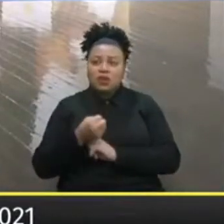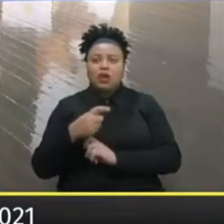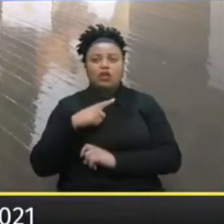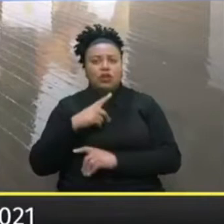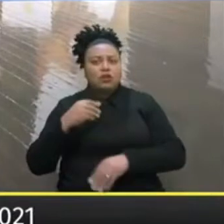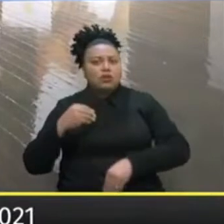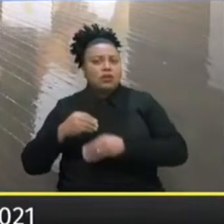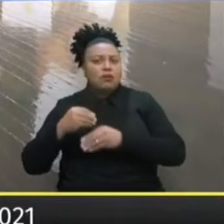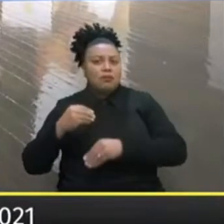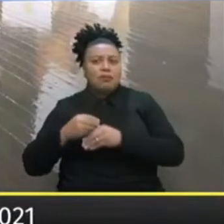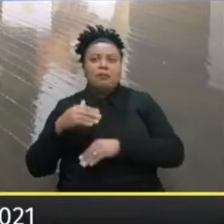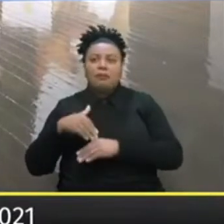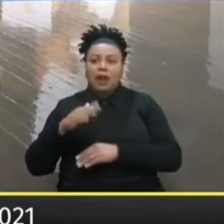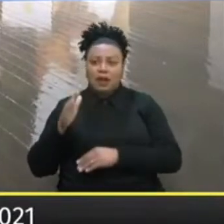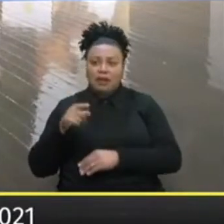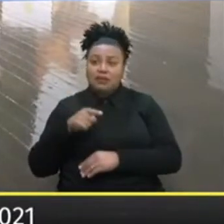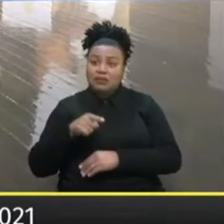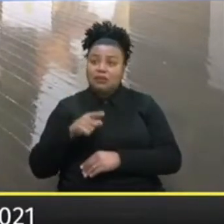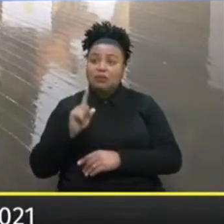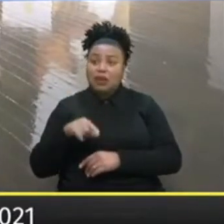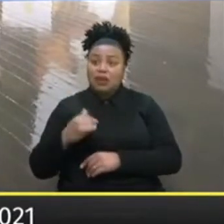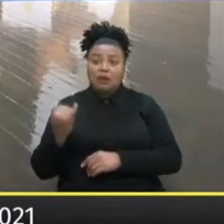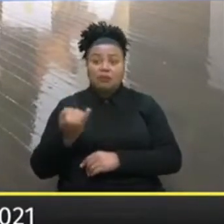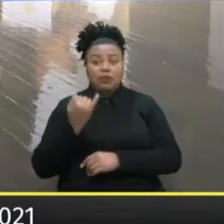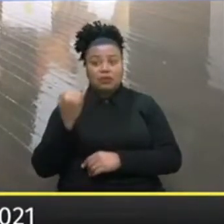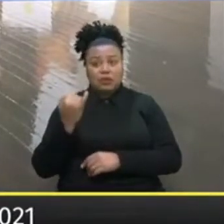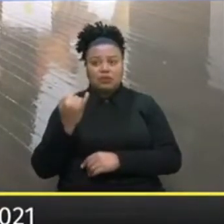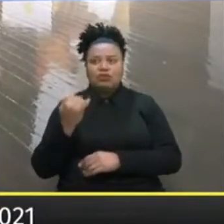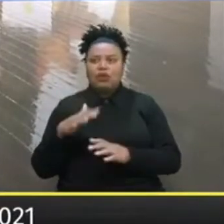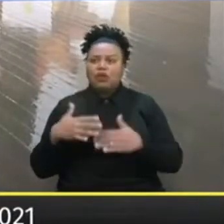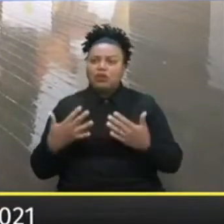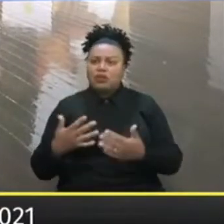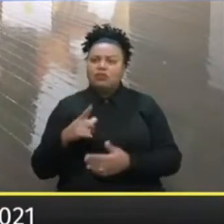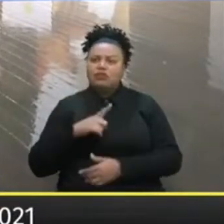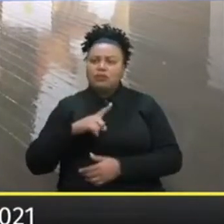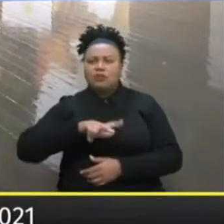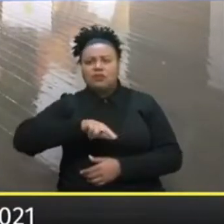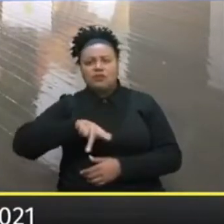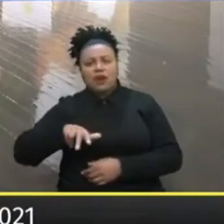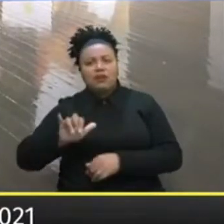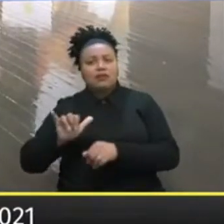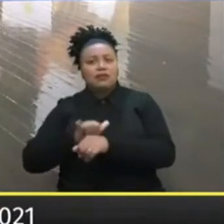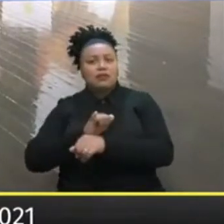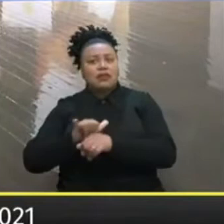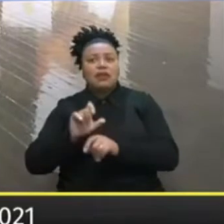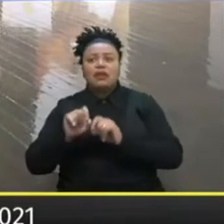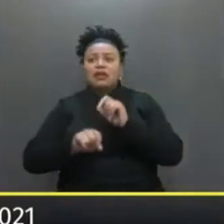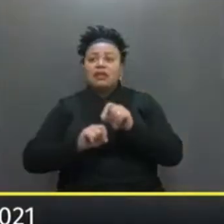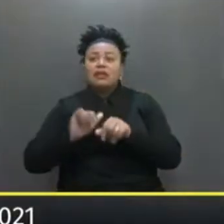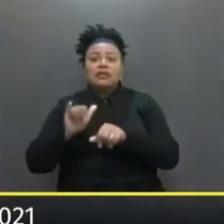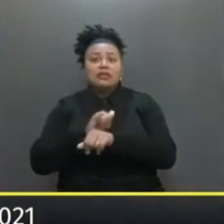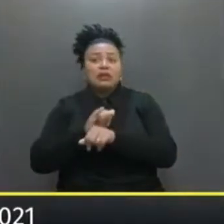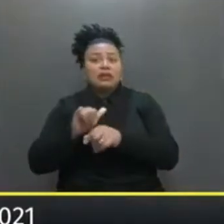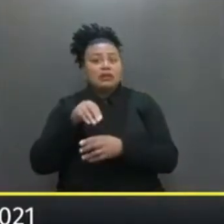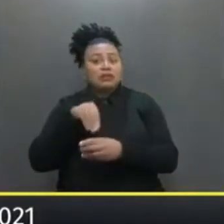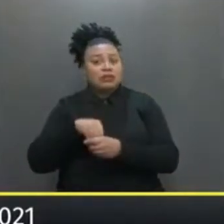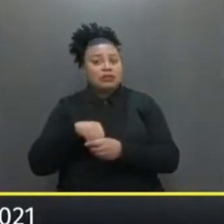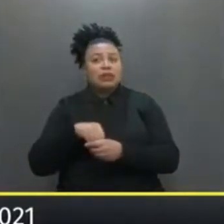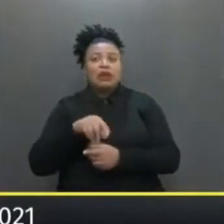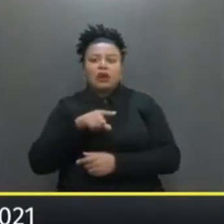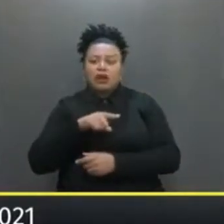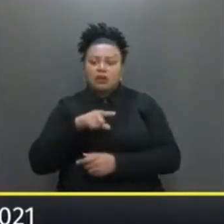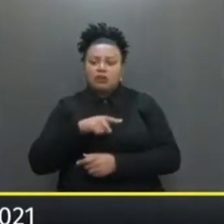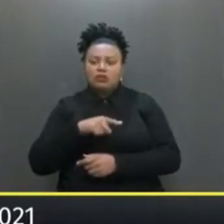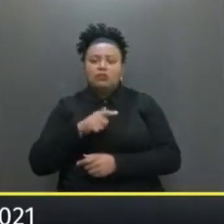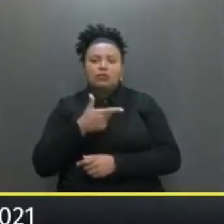temos Que incrementar Cada vez mais ela Isso que foi importante Então nós tivemos Várias medidas Quais medidas internas? Nós